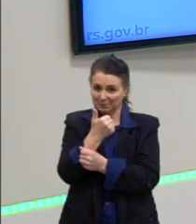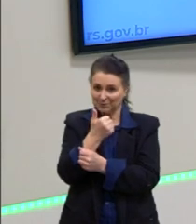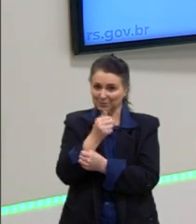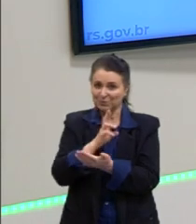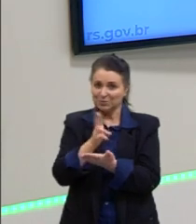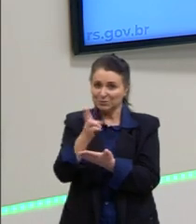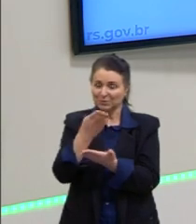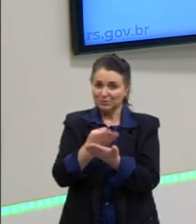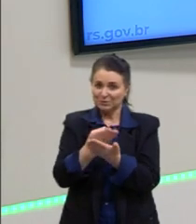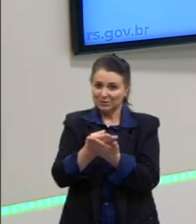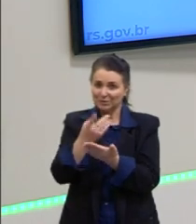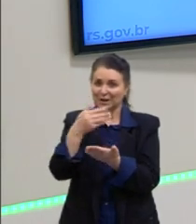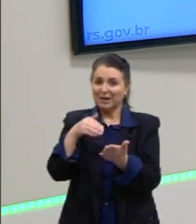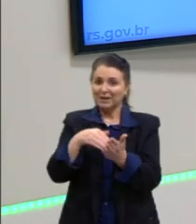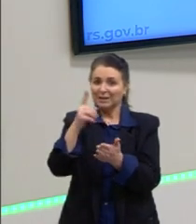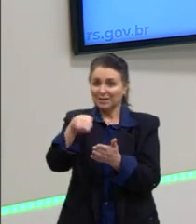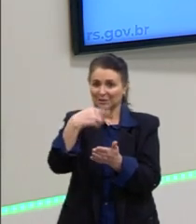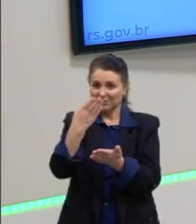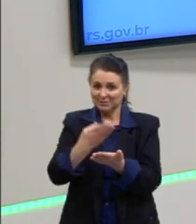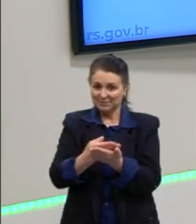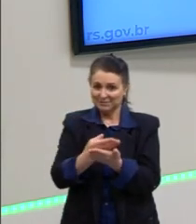estudando. Nós vemos na próxima aula.